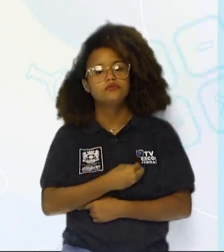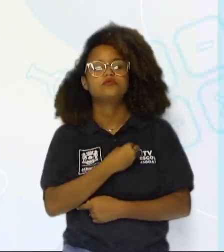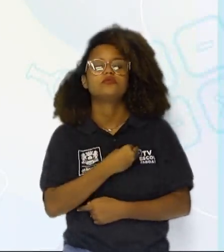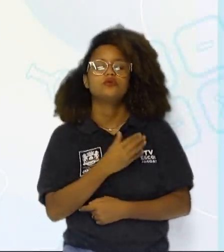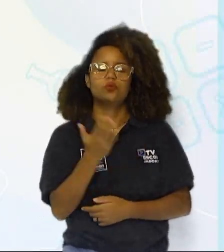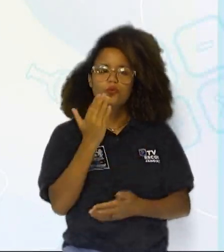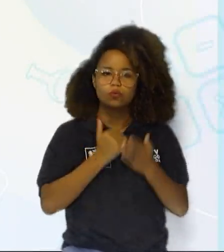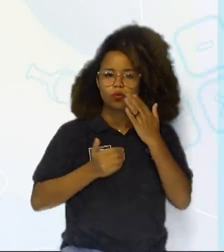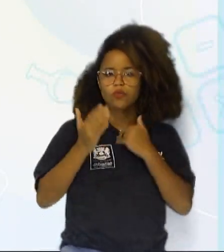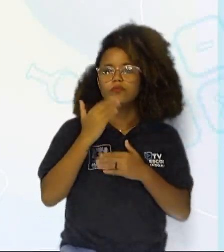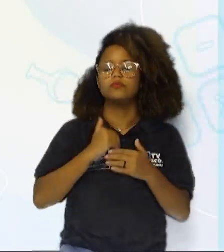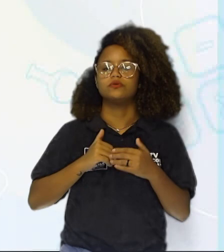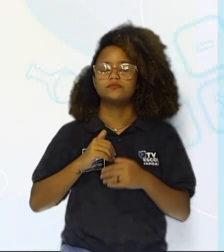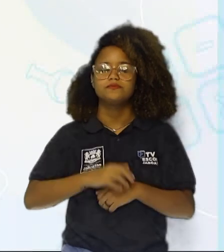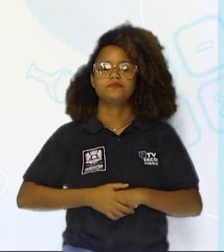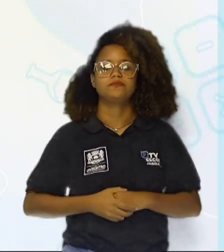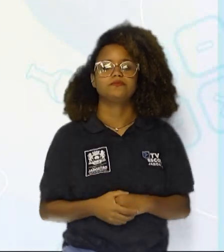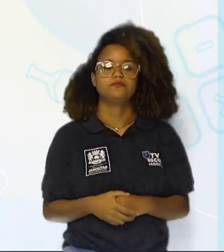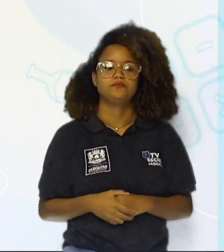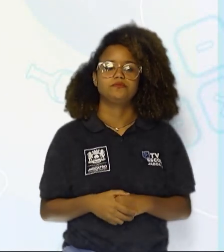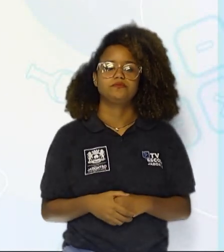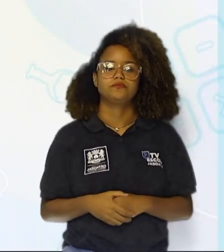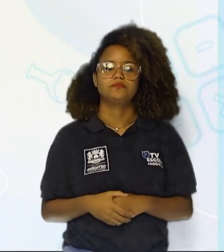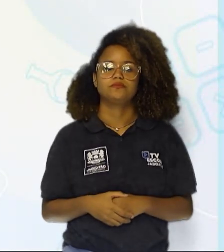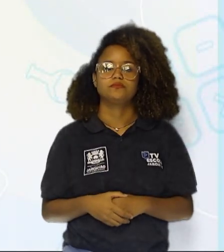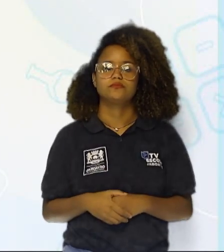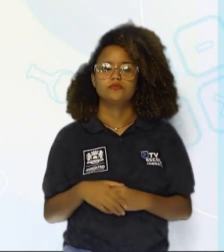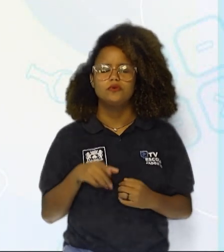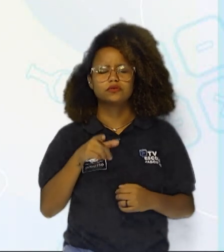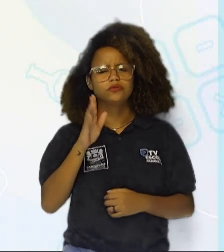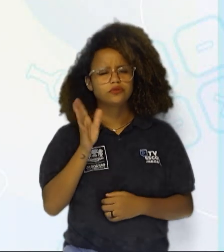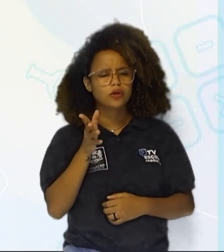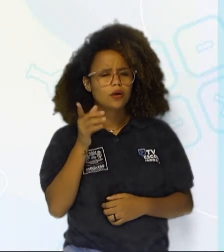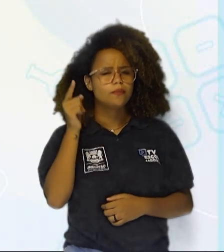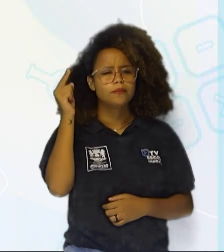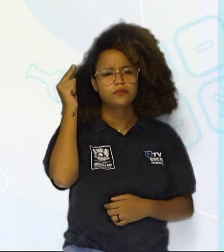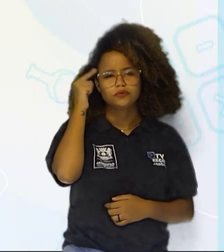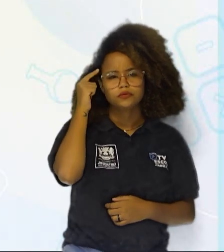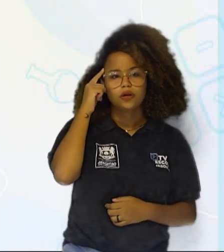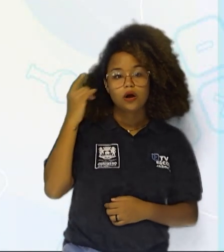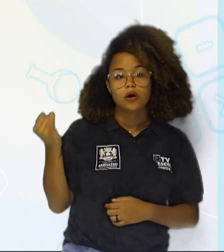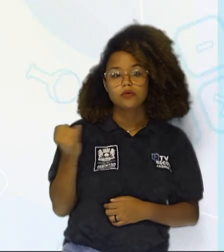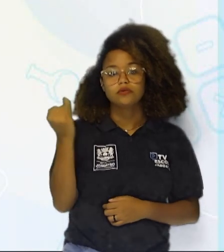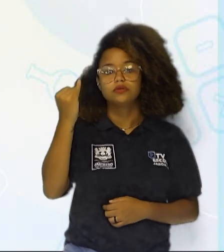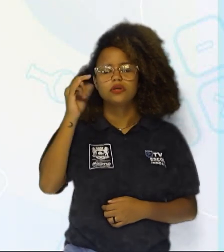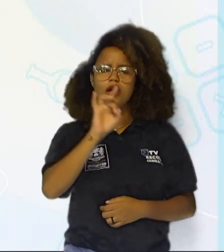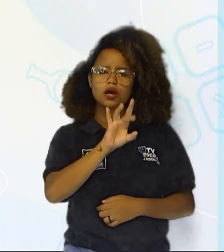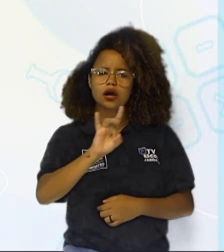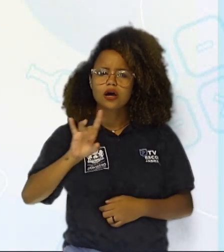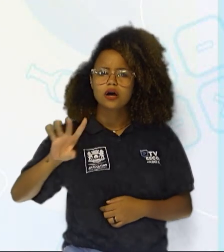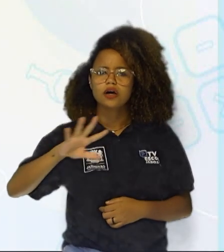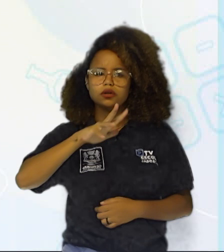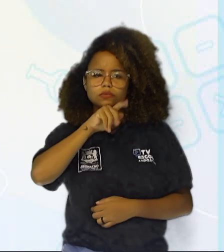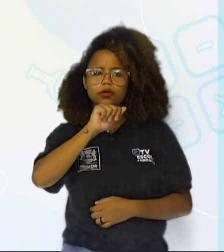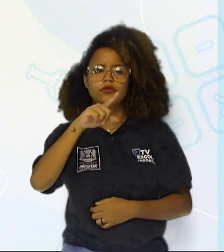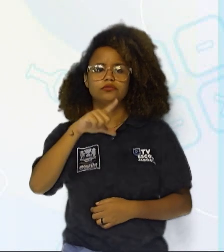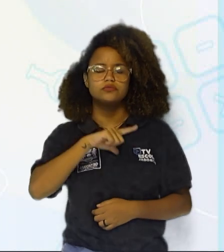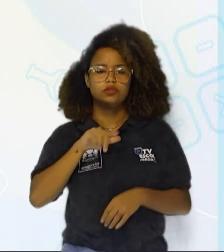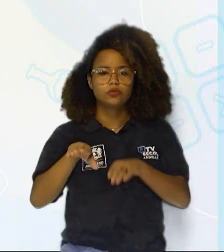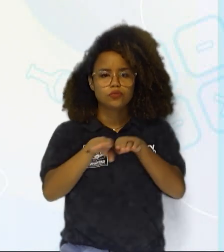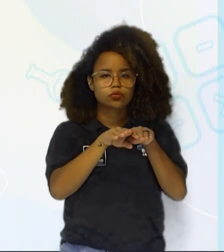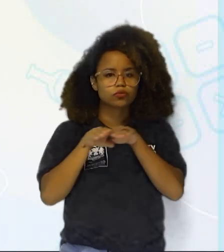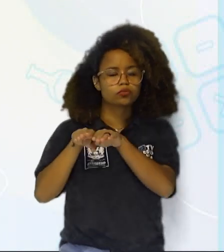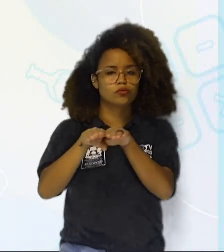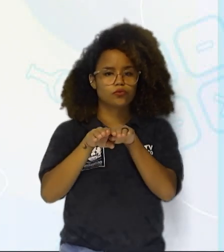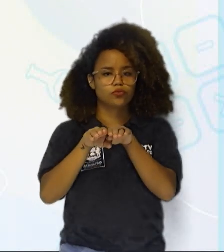alimentando aí em harmonia. Você já parou para pensar a importância que cada animal tem no equilíbrio do